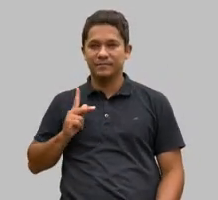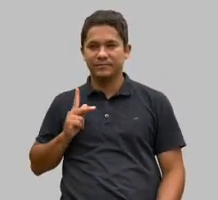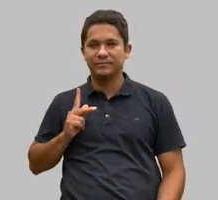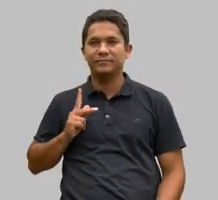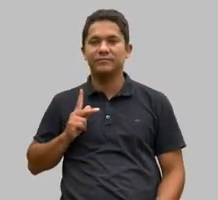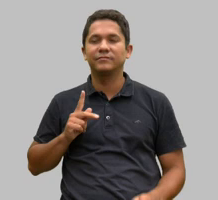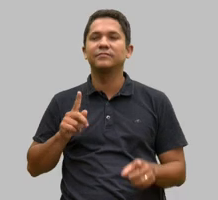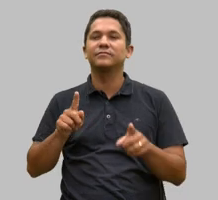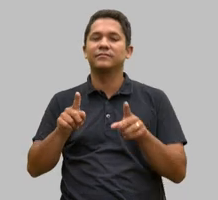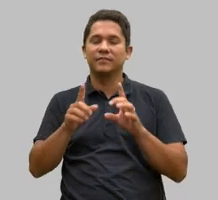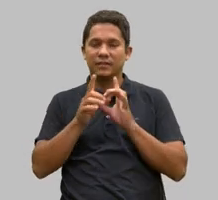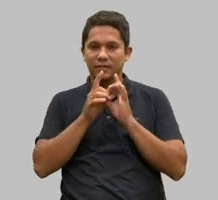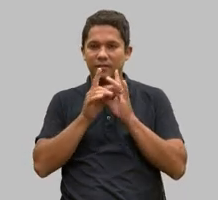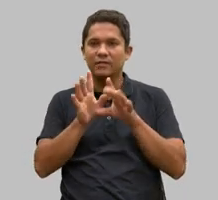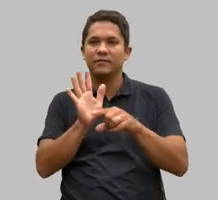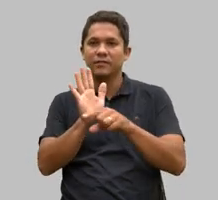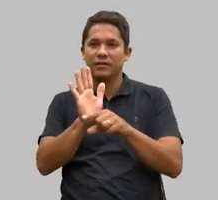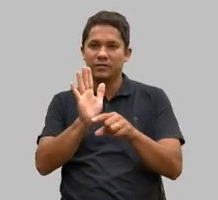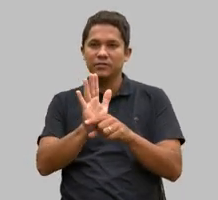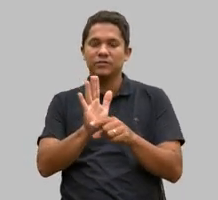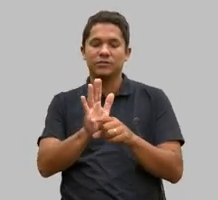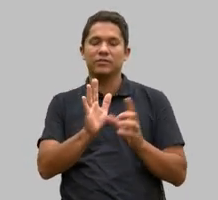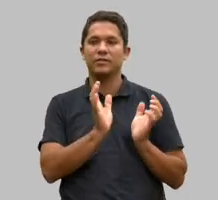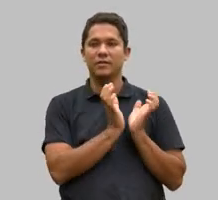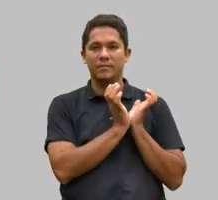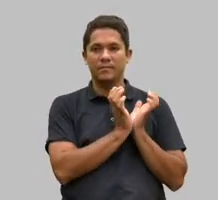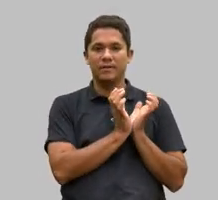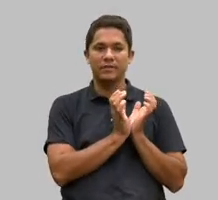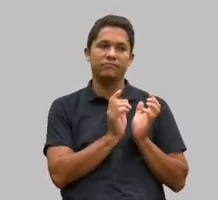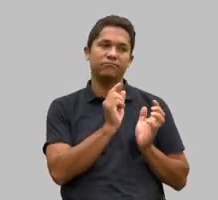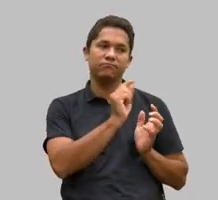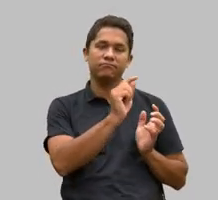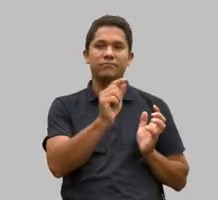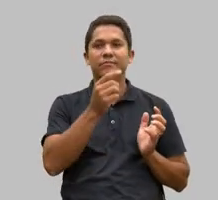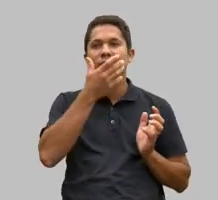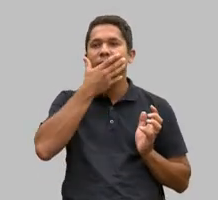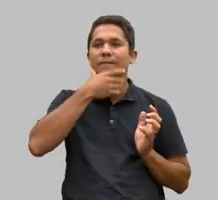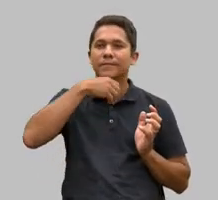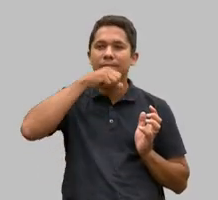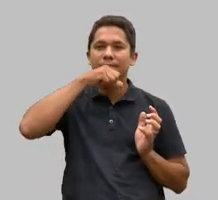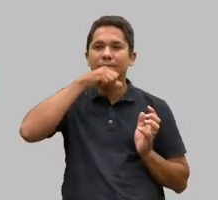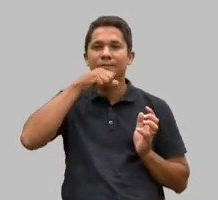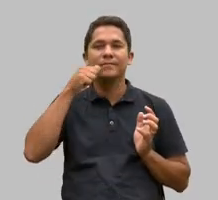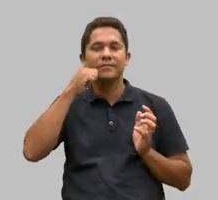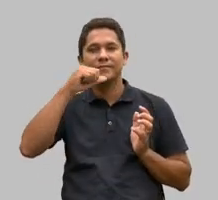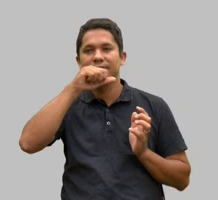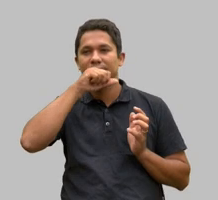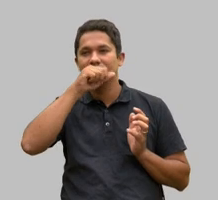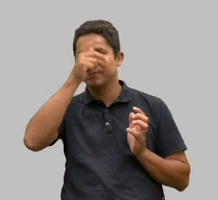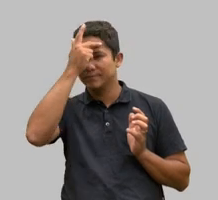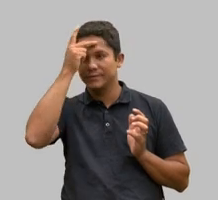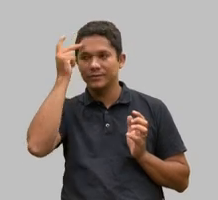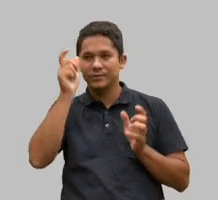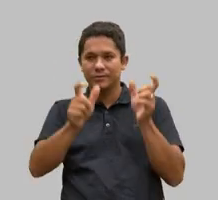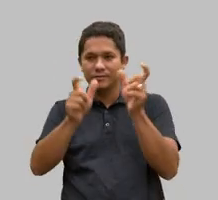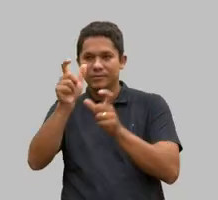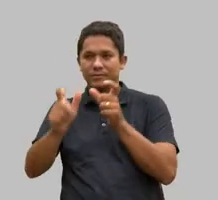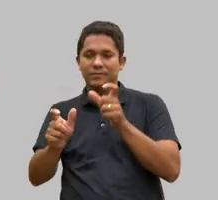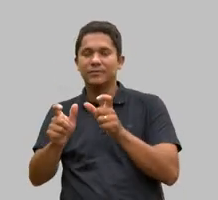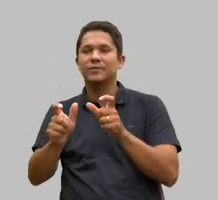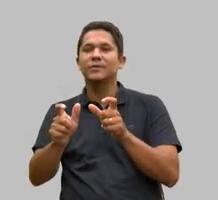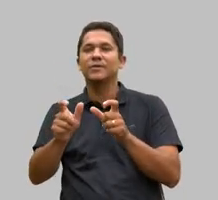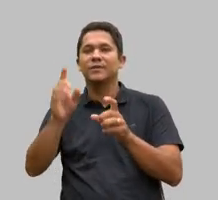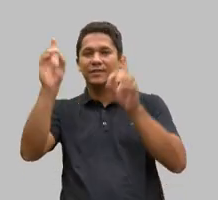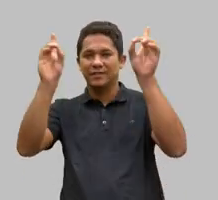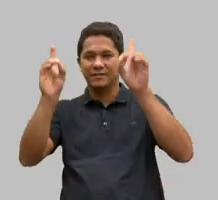disposição dos pais das pessoas com deficiência, dos familiares das pessoas com deficiência. A gente sabe que a APAI é uma associação que